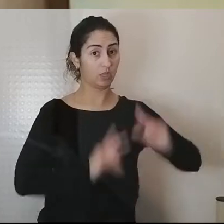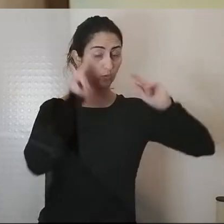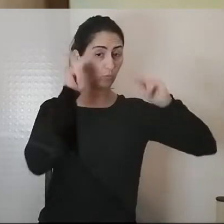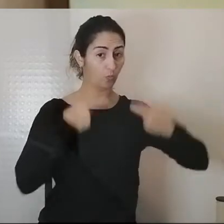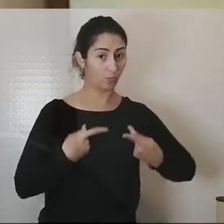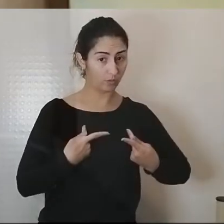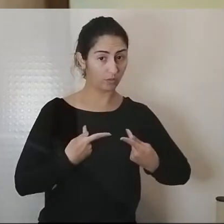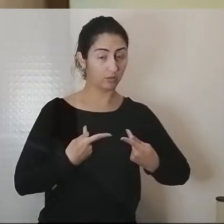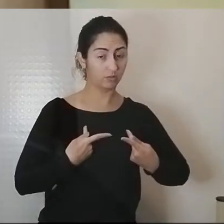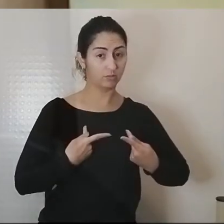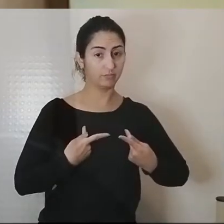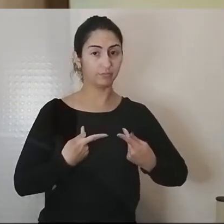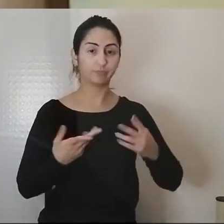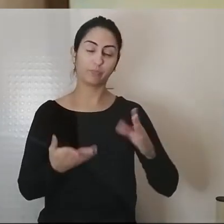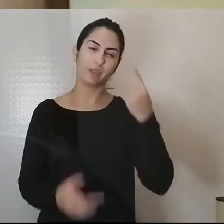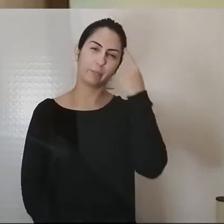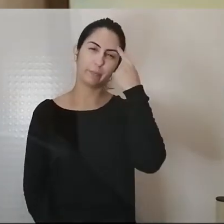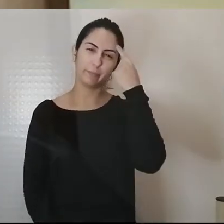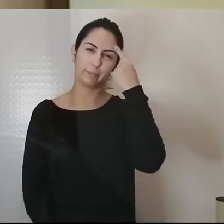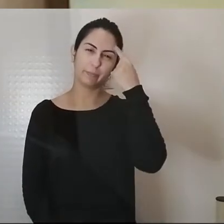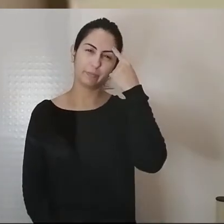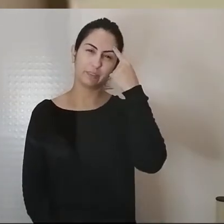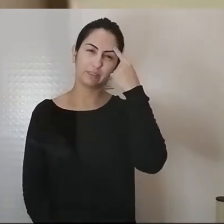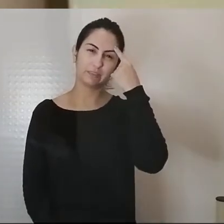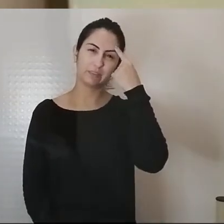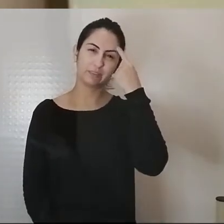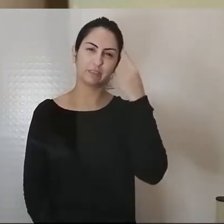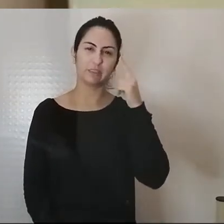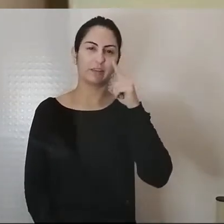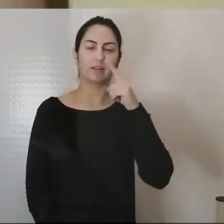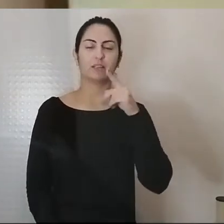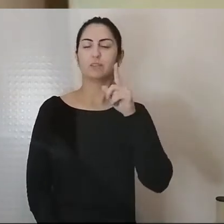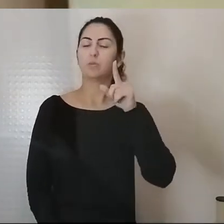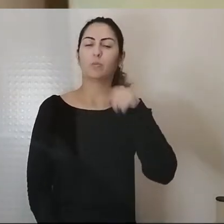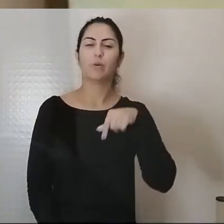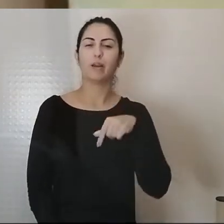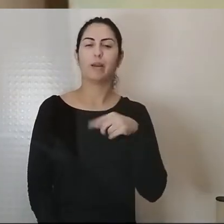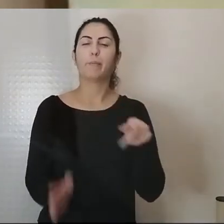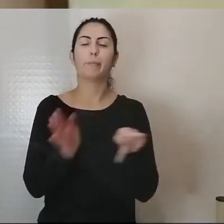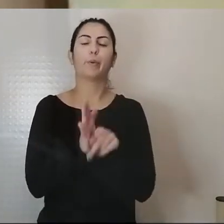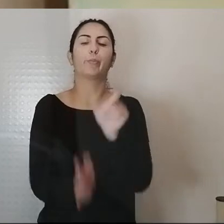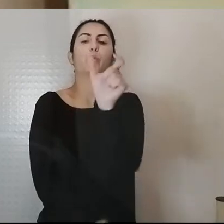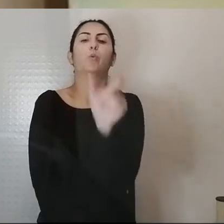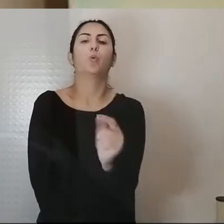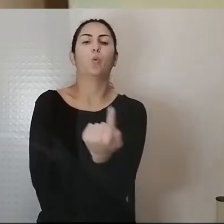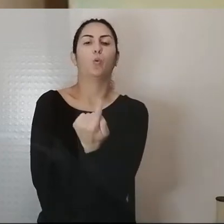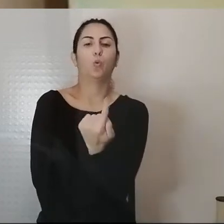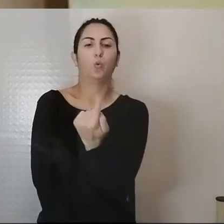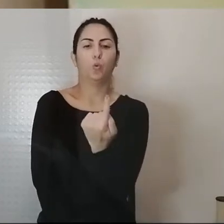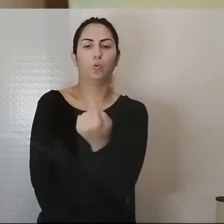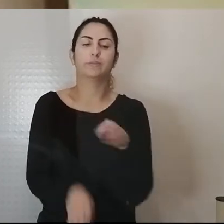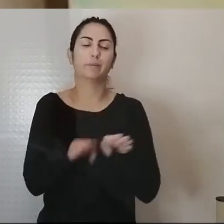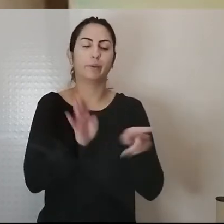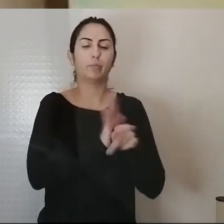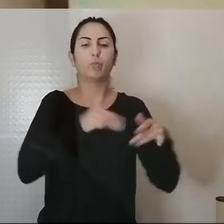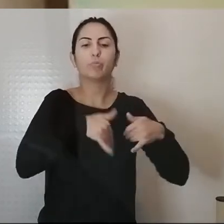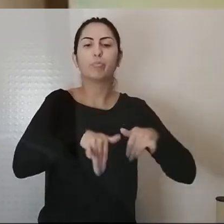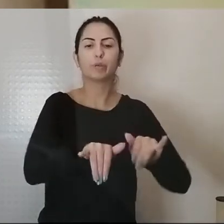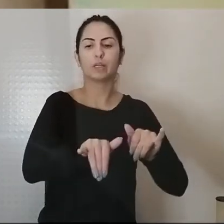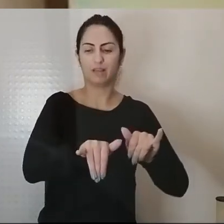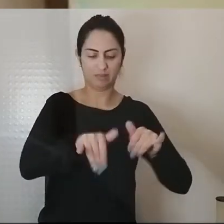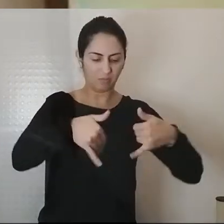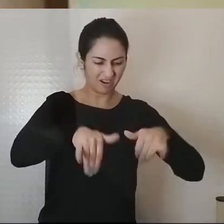negação de uma perspectiva utilitarista individualista e de mercantilização da vida